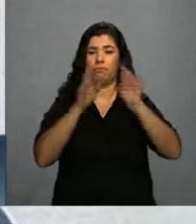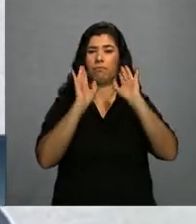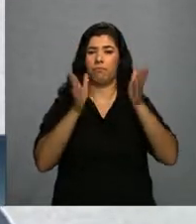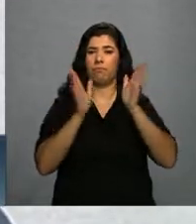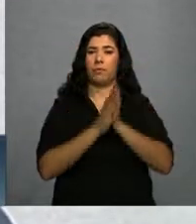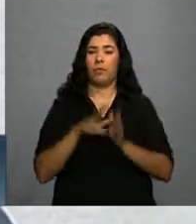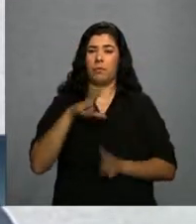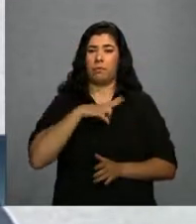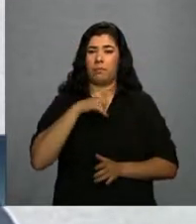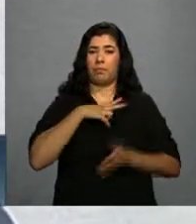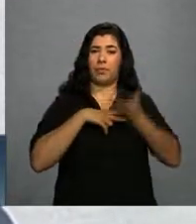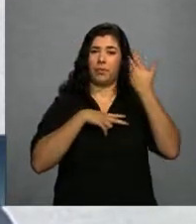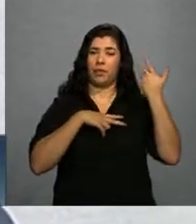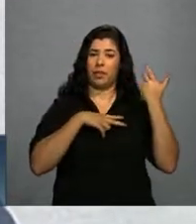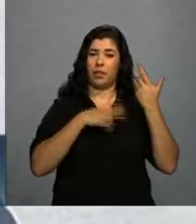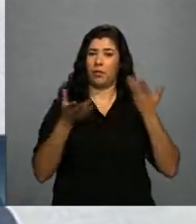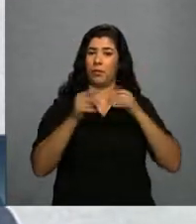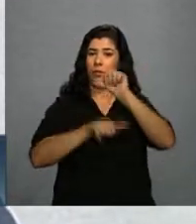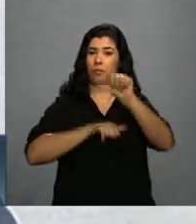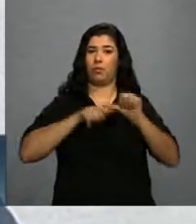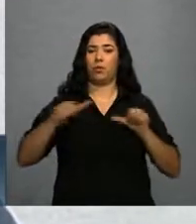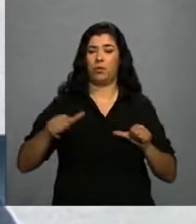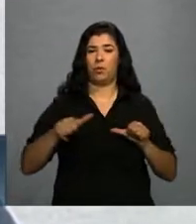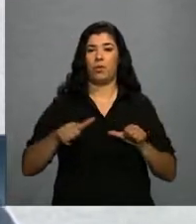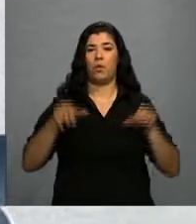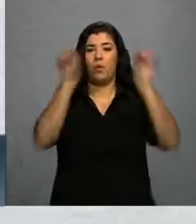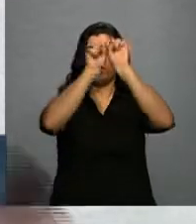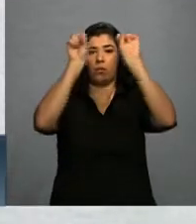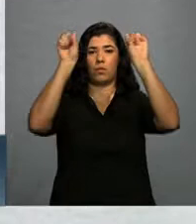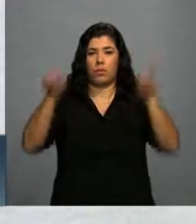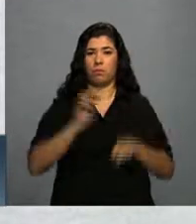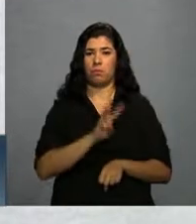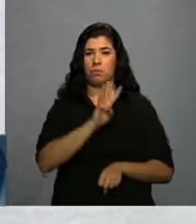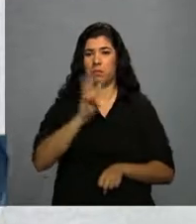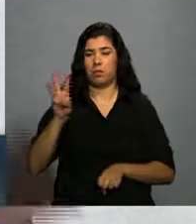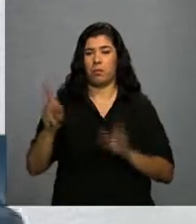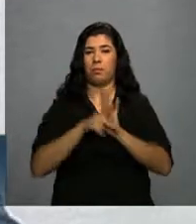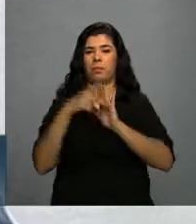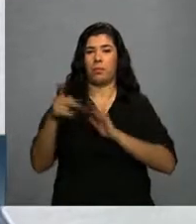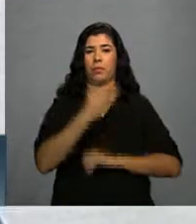sistema privado, hoje utiliza um sistema público do país.